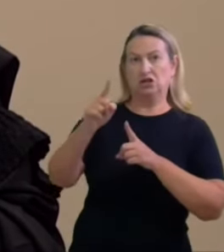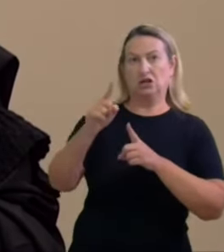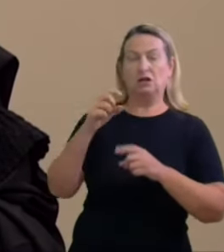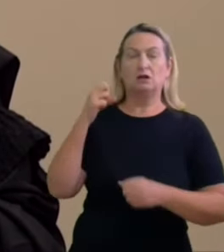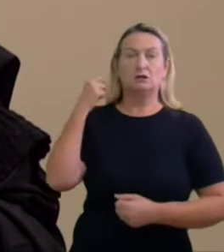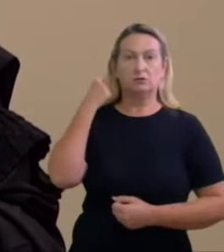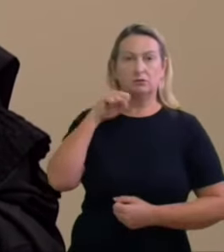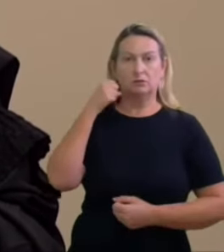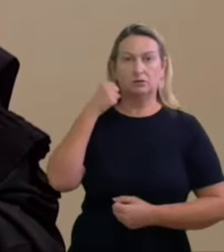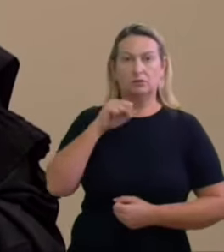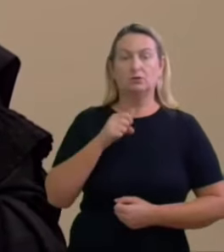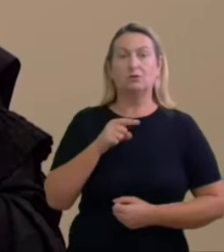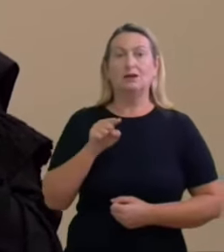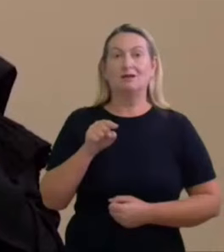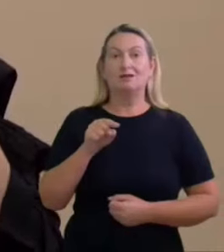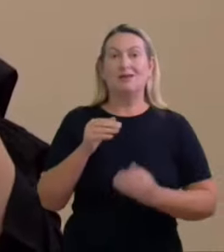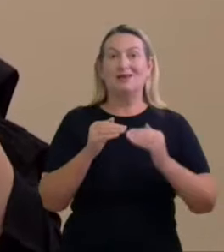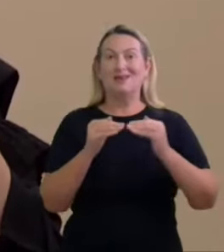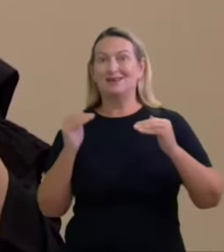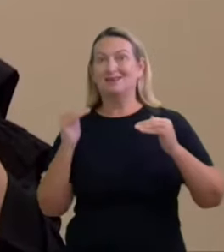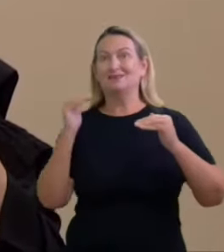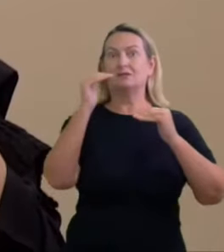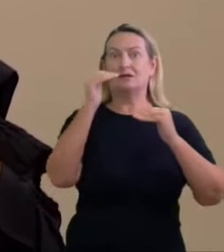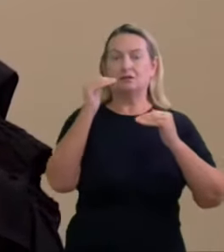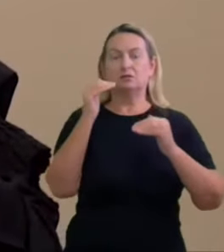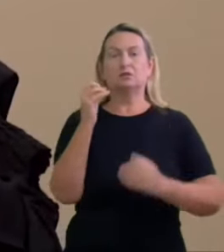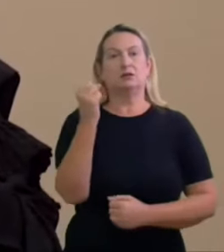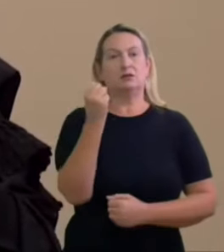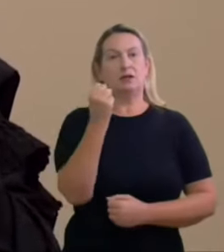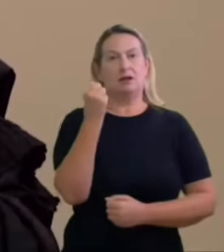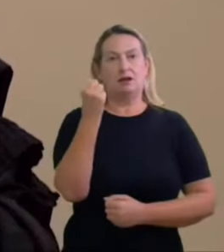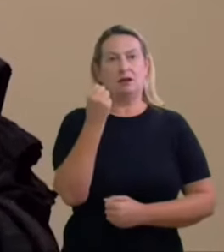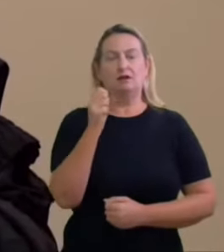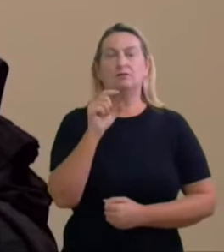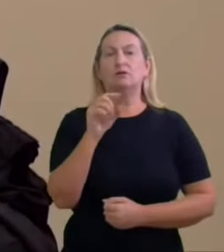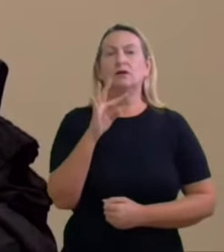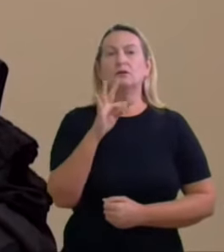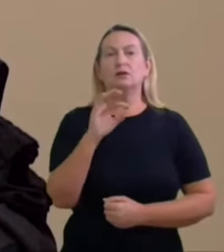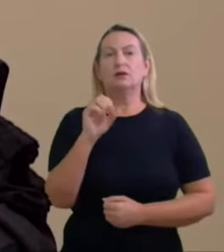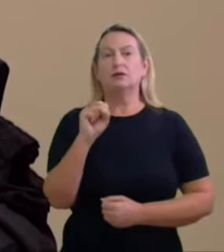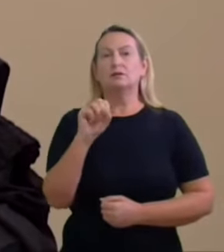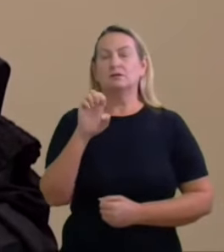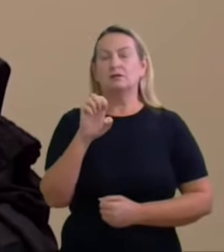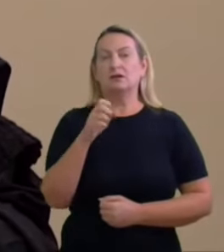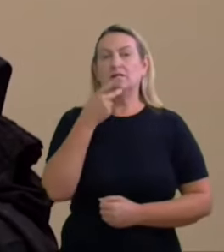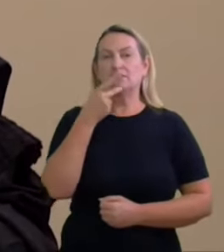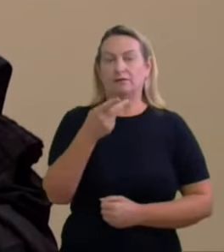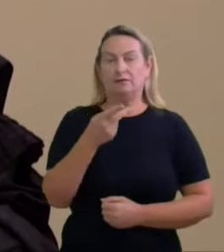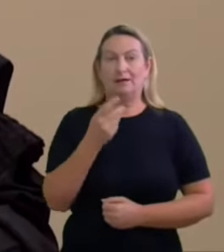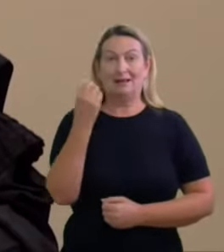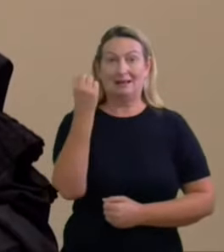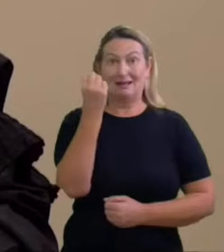comprovado ser grave e eu vou ler aqui o o TSE diz gravidade